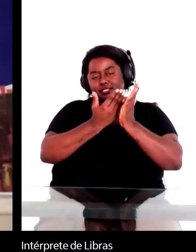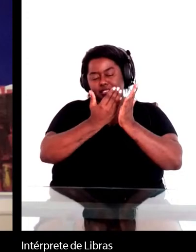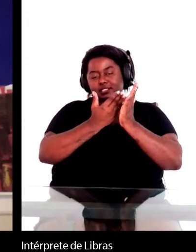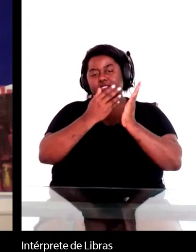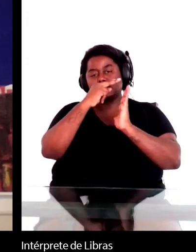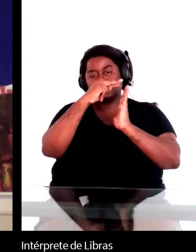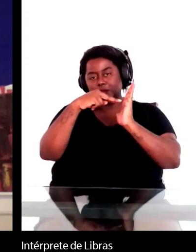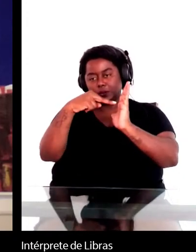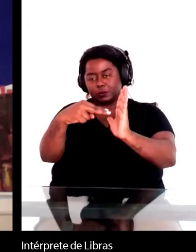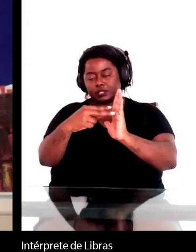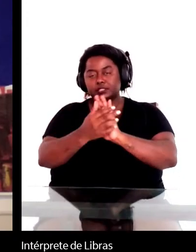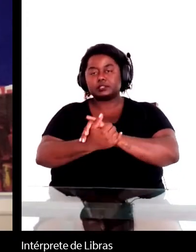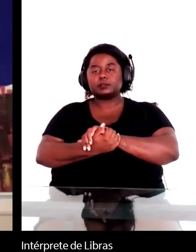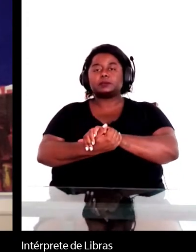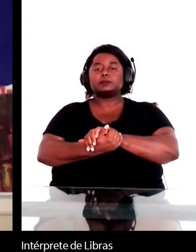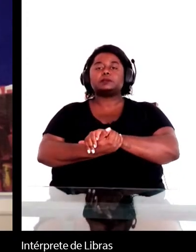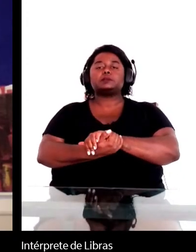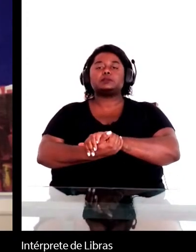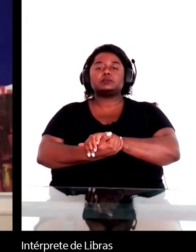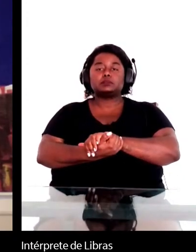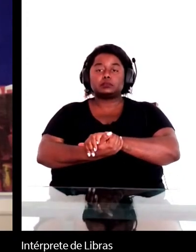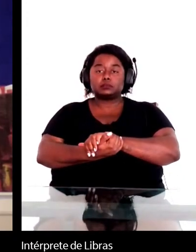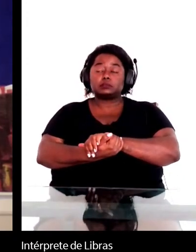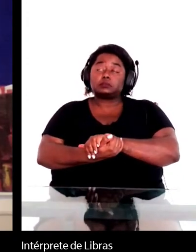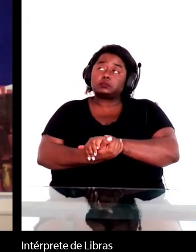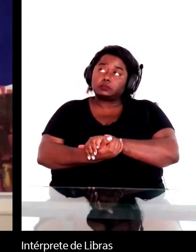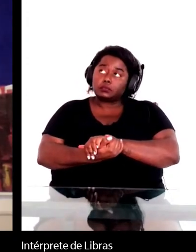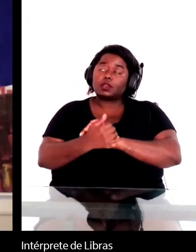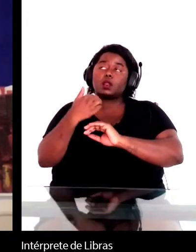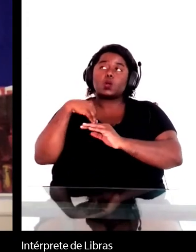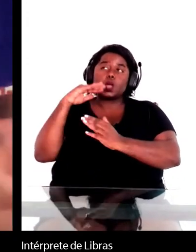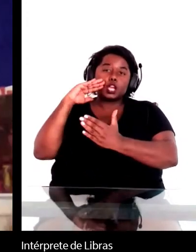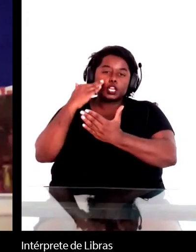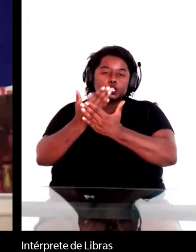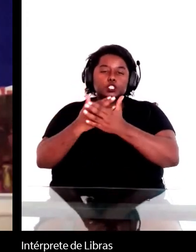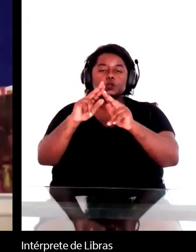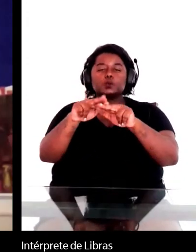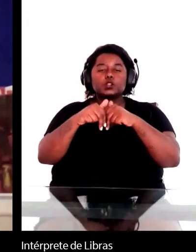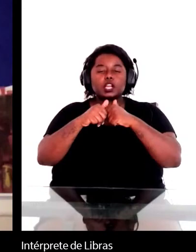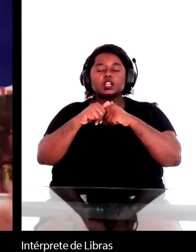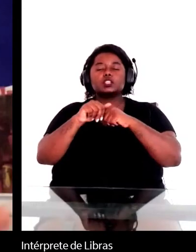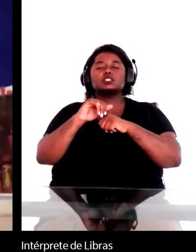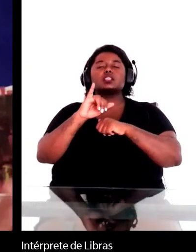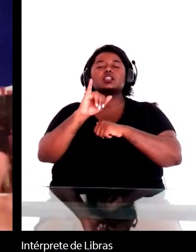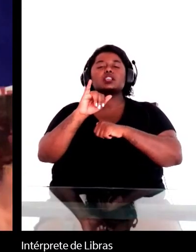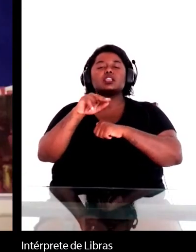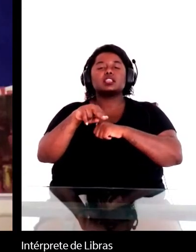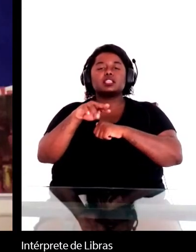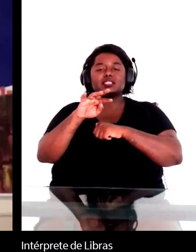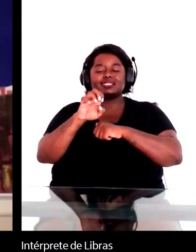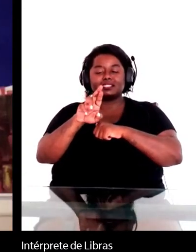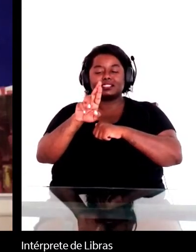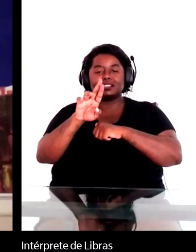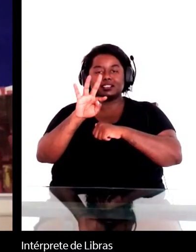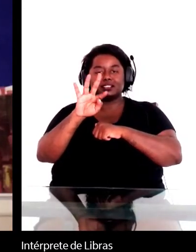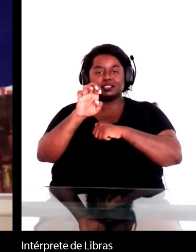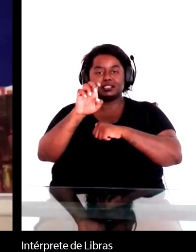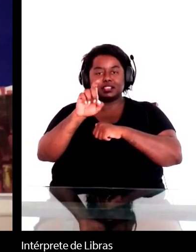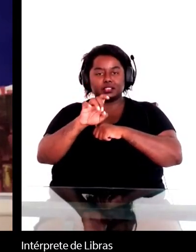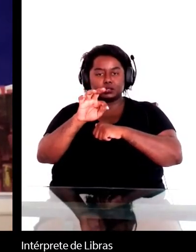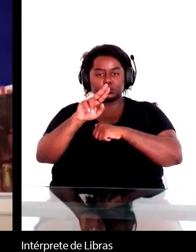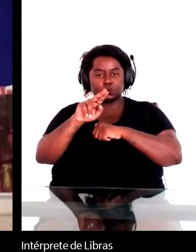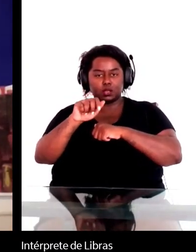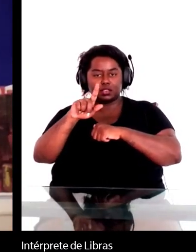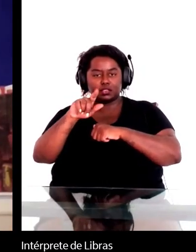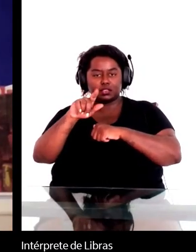apontaria pela sua intertextualidade, o mundo de autores que ele lê, que ele conhece, que ele cita,